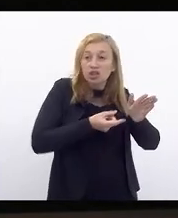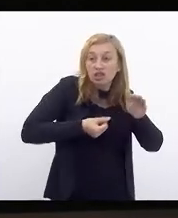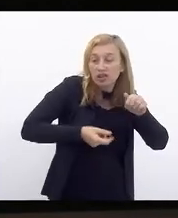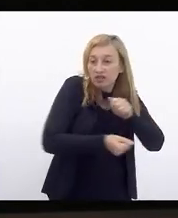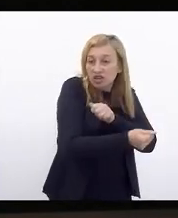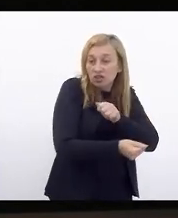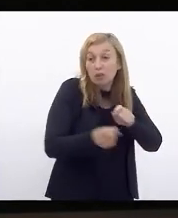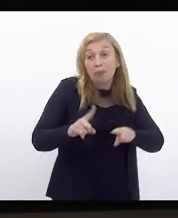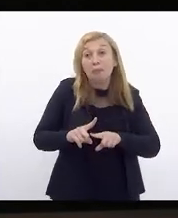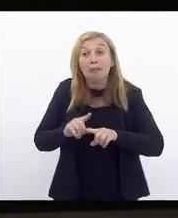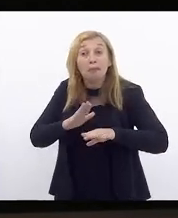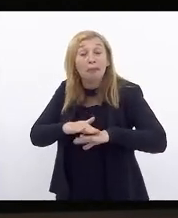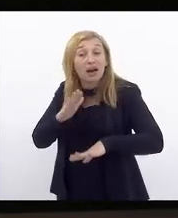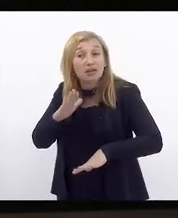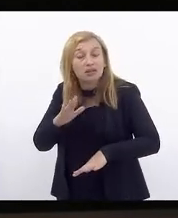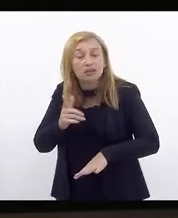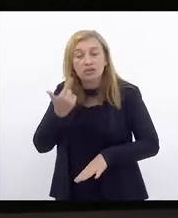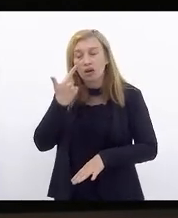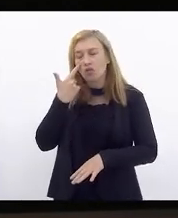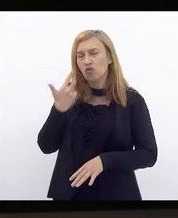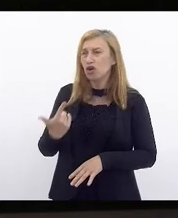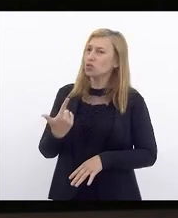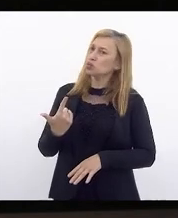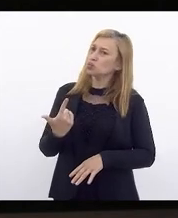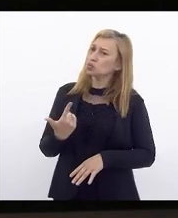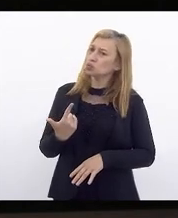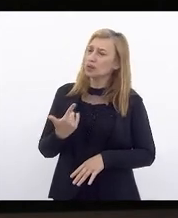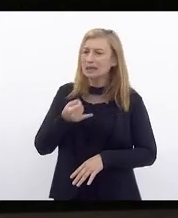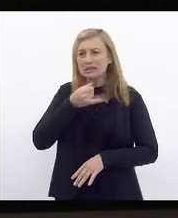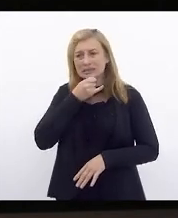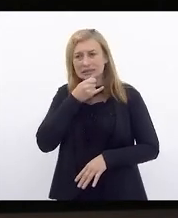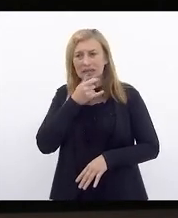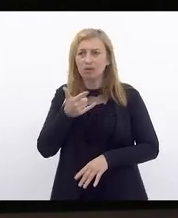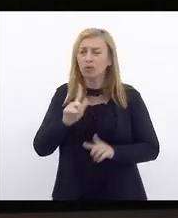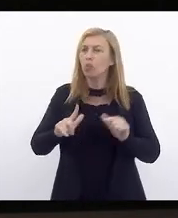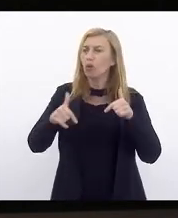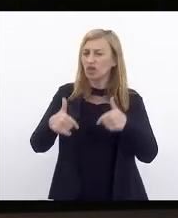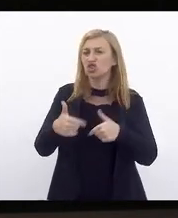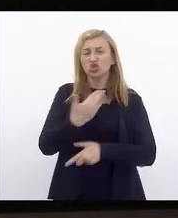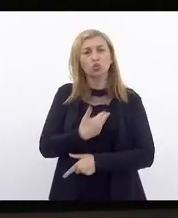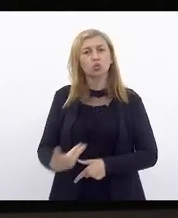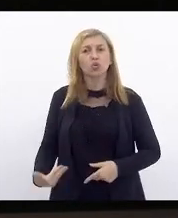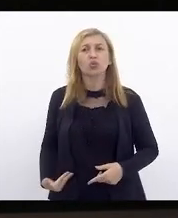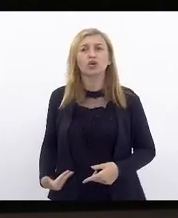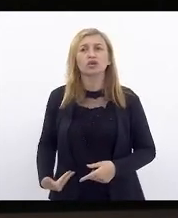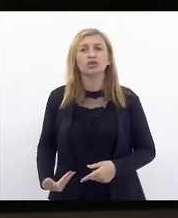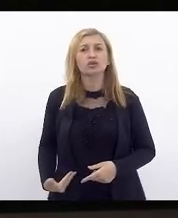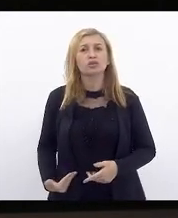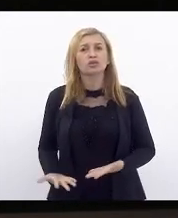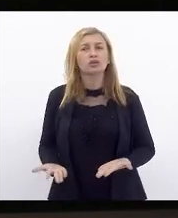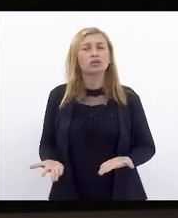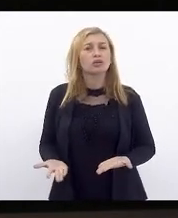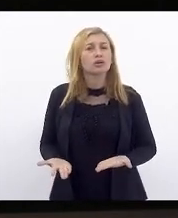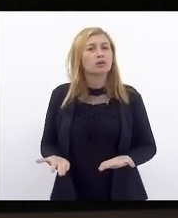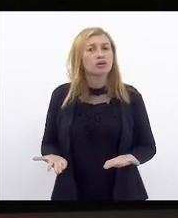Mas eu vejo, por exemplo, a ação do governo que